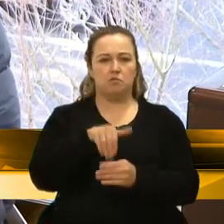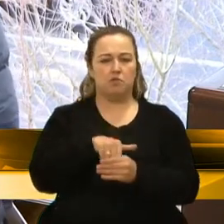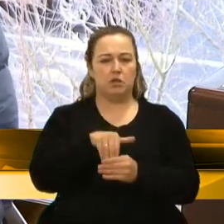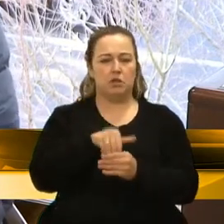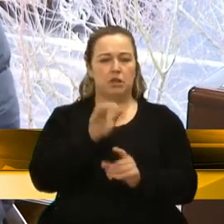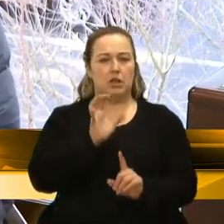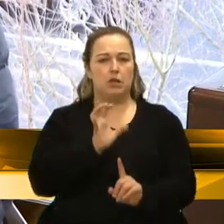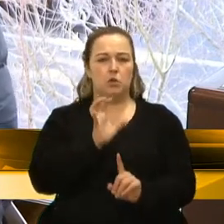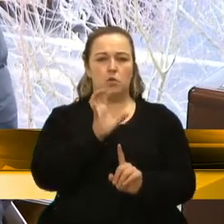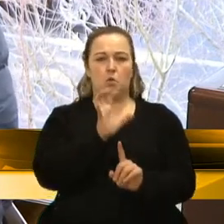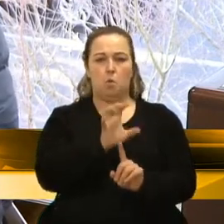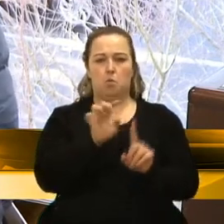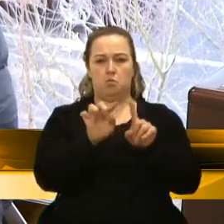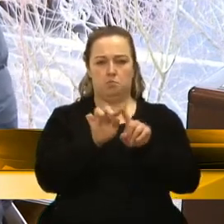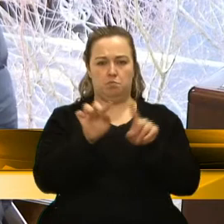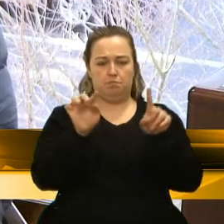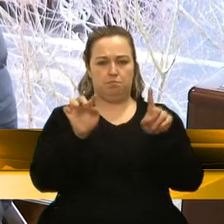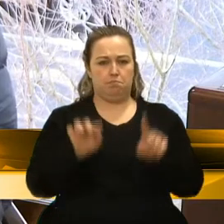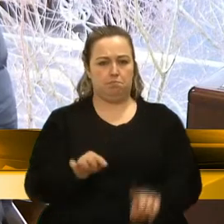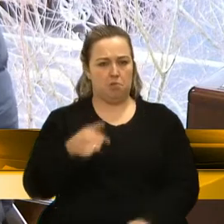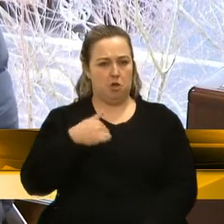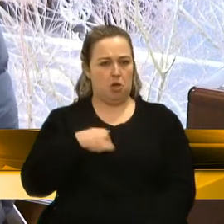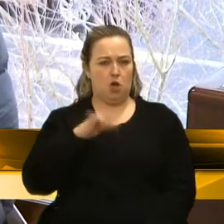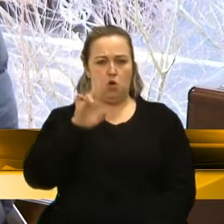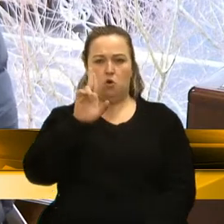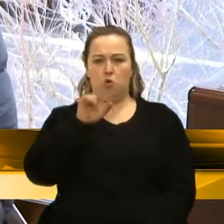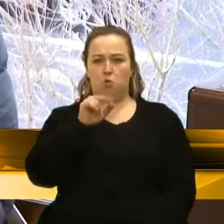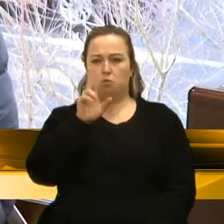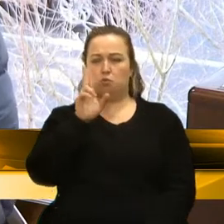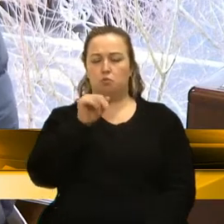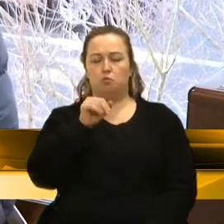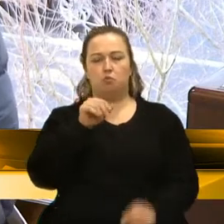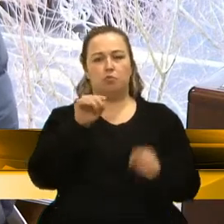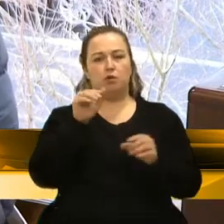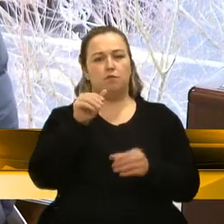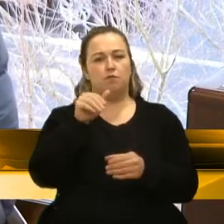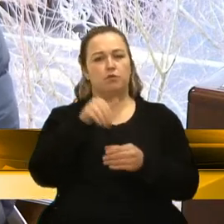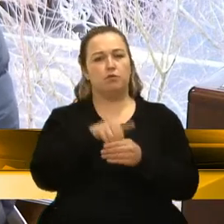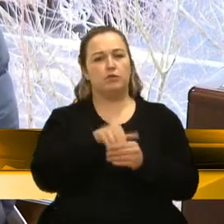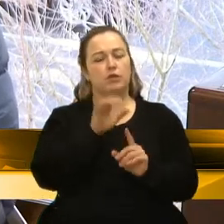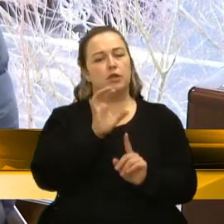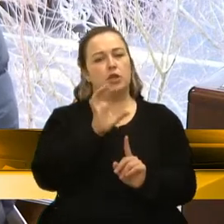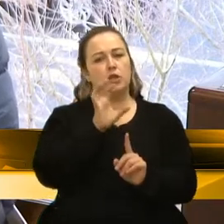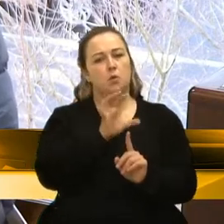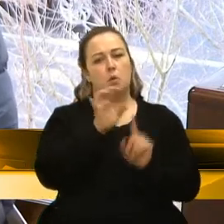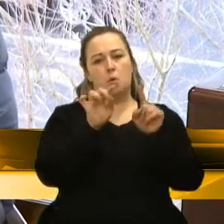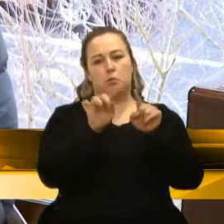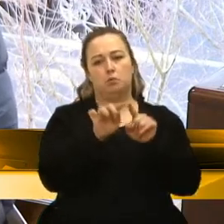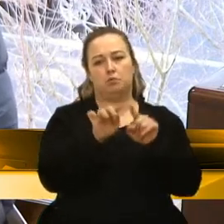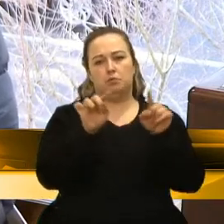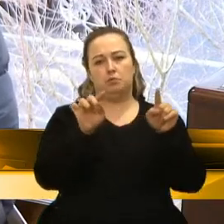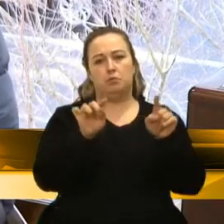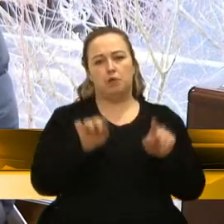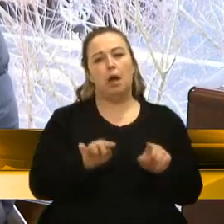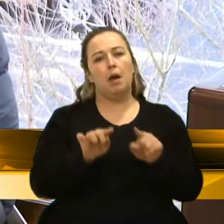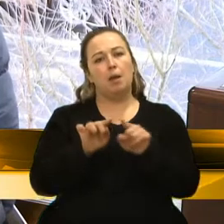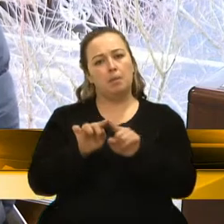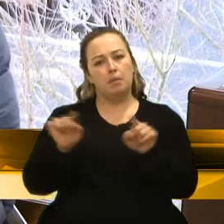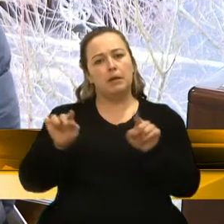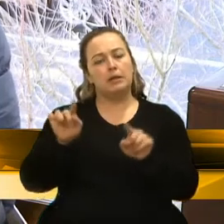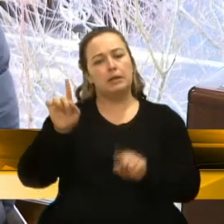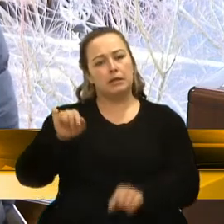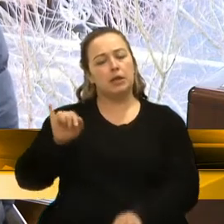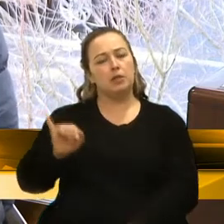contra o funcionalismo. E não seria dessa vez. O intuito é nós fiscalizar e saber os gastos que ocorrem